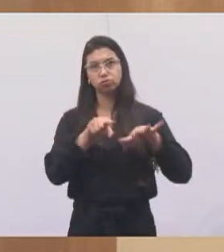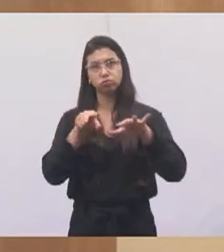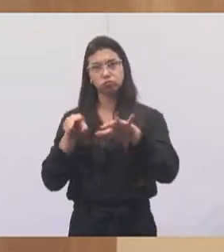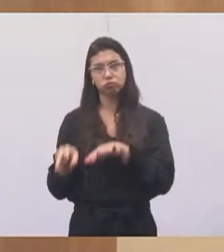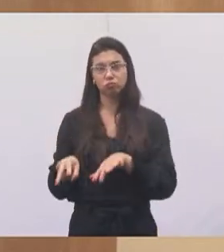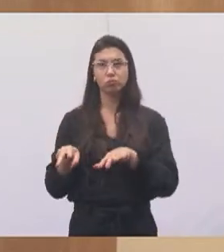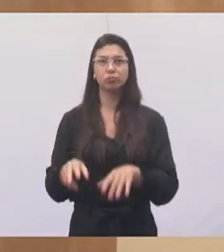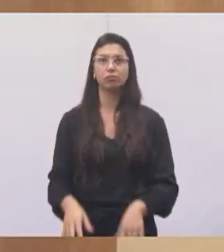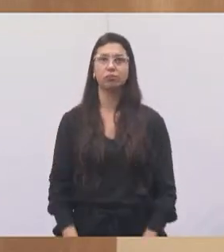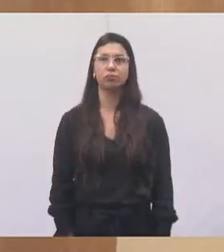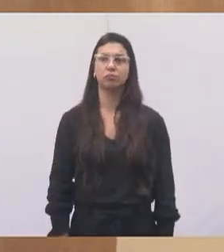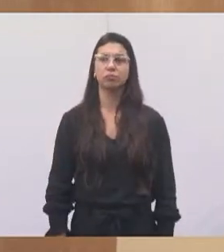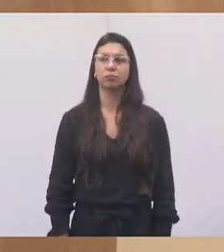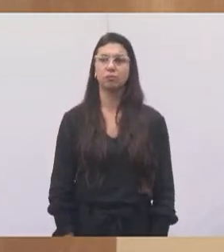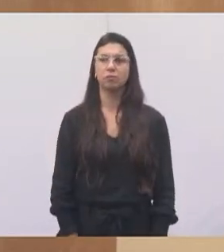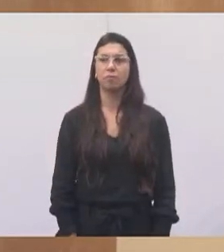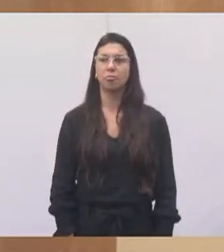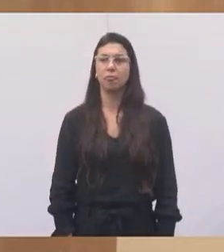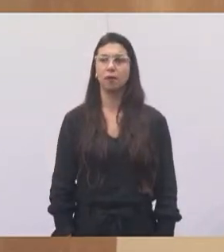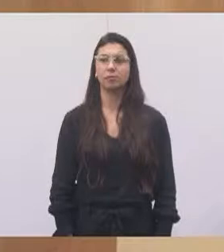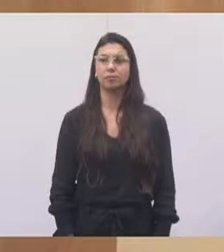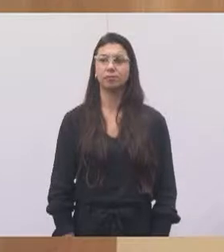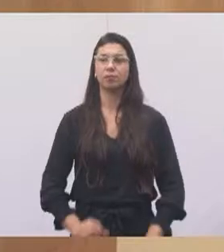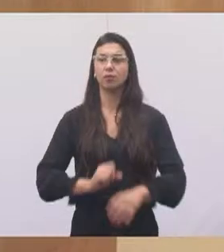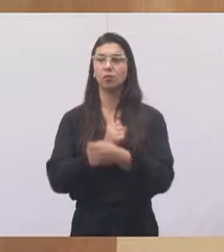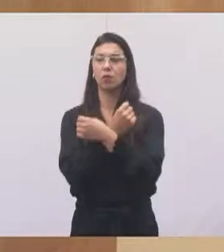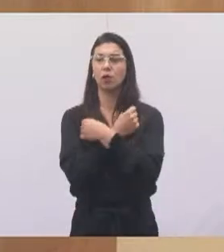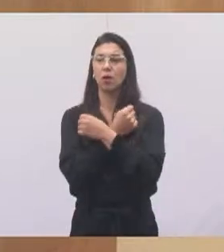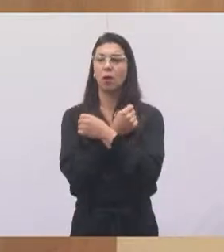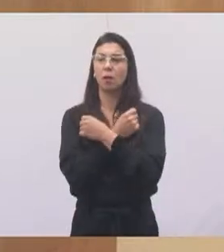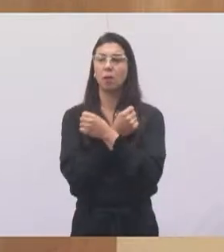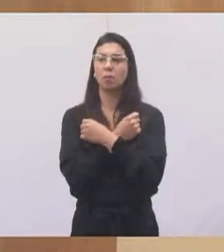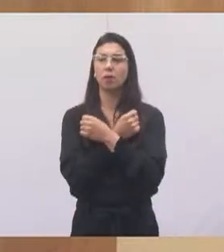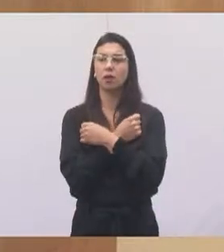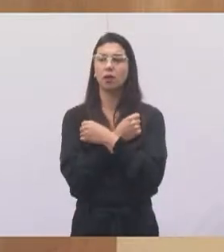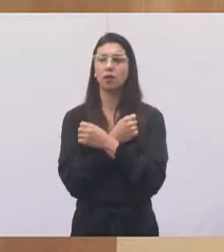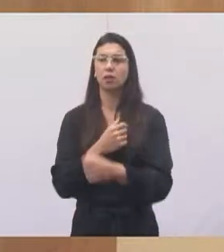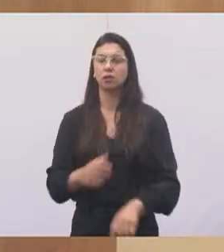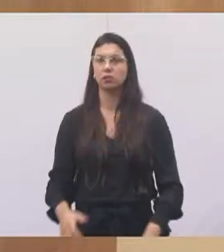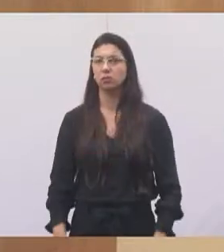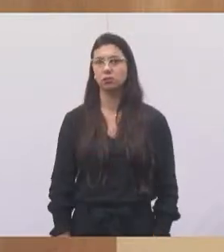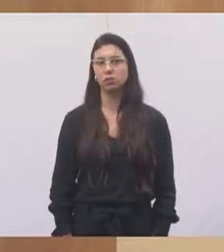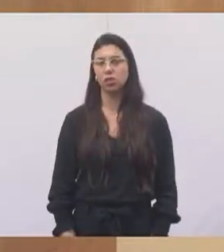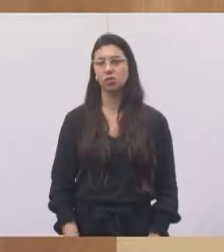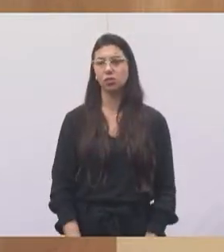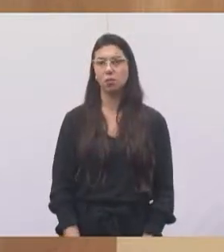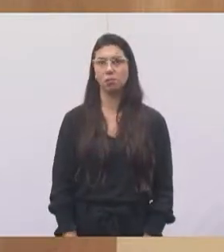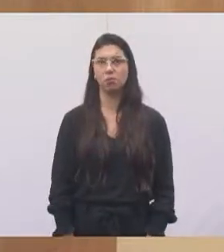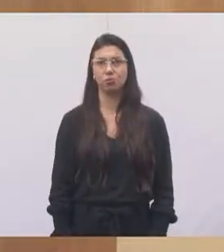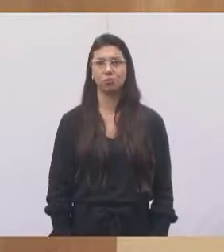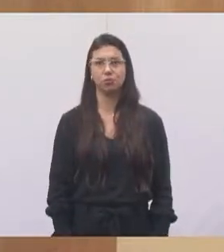mandar aí um abraço para o nosso amigo Silfarni lá da Dega Salvador,